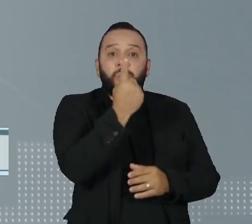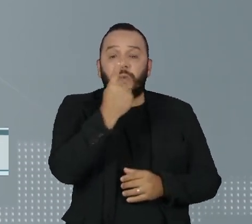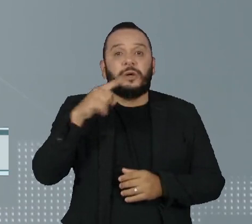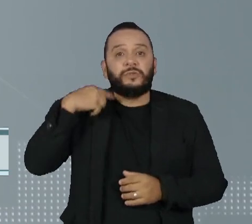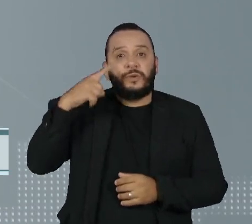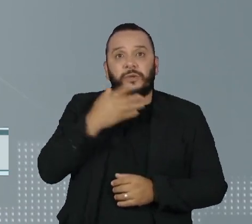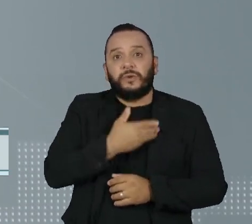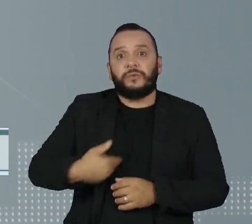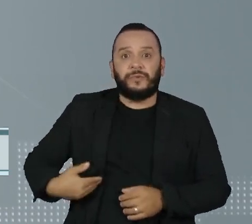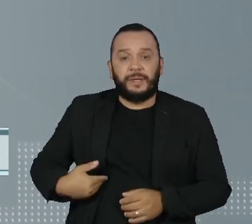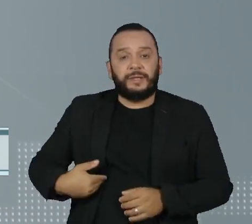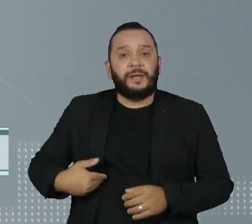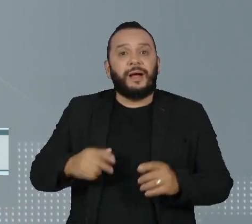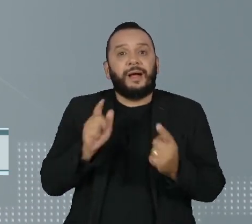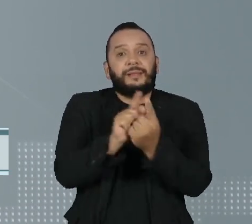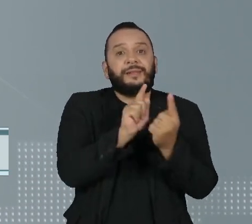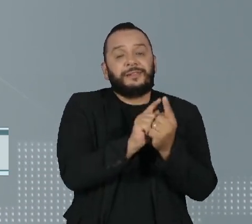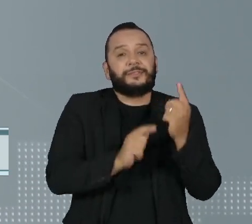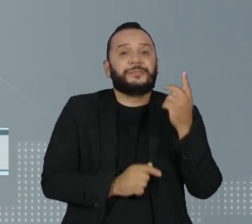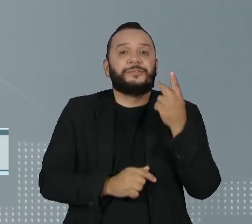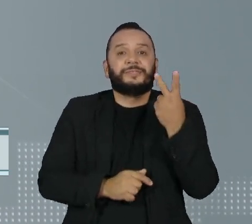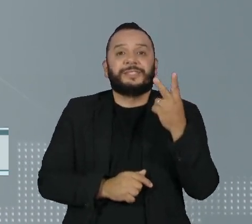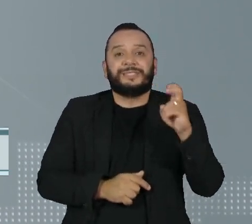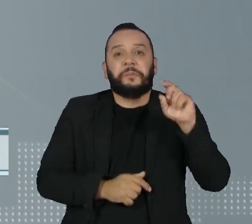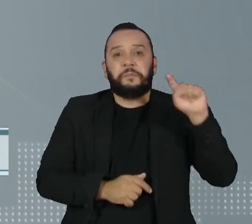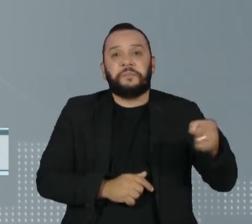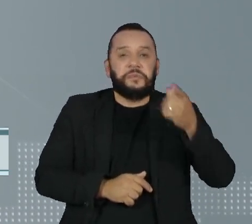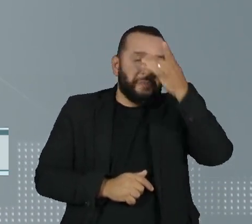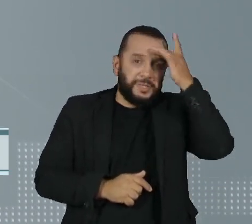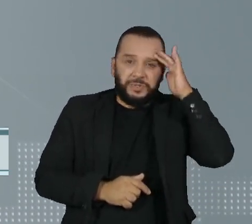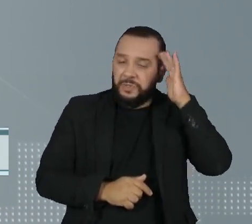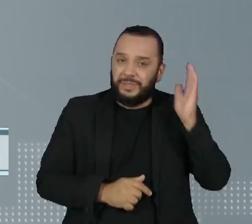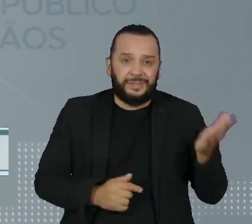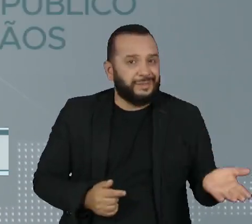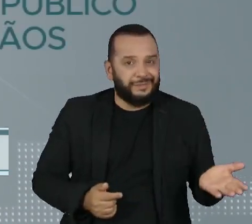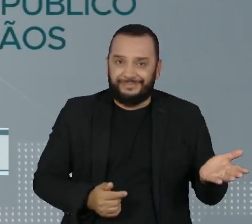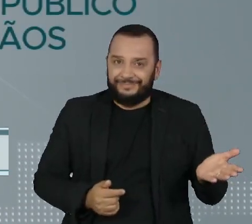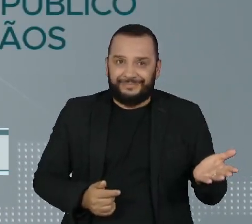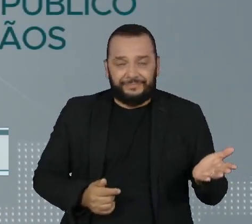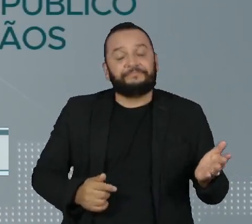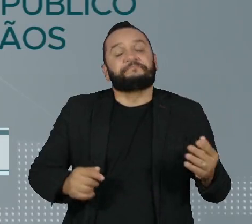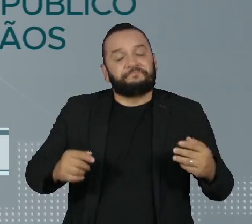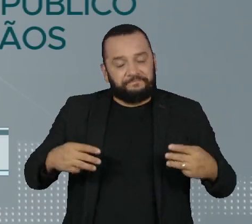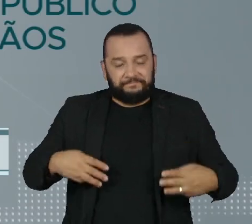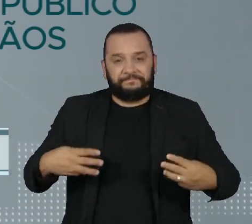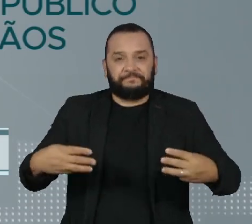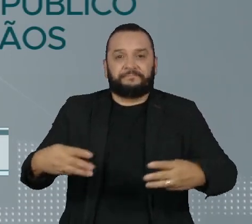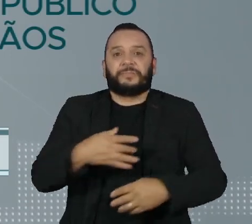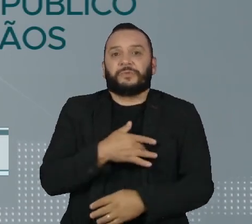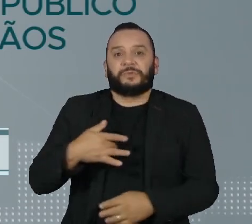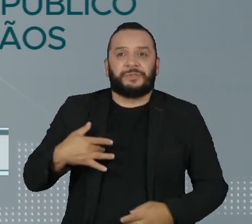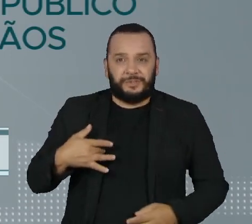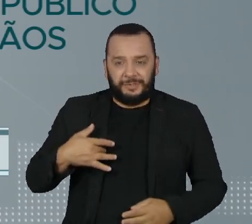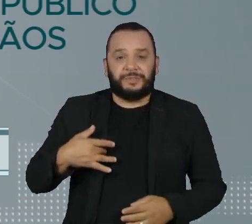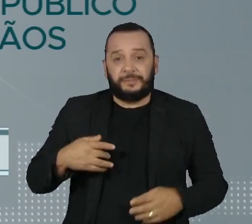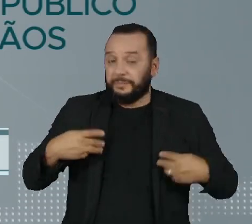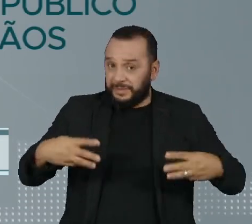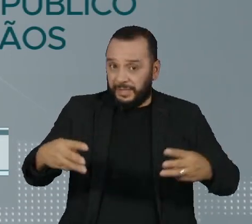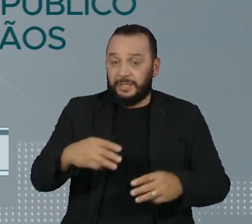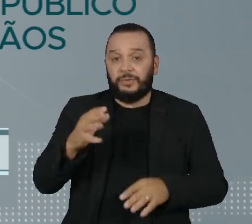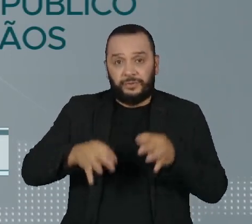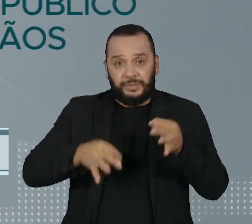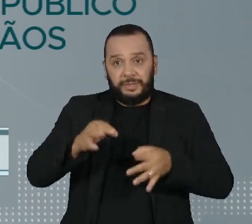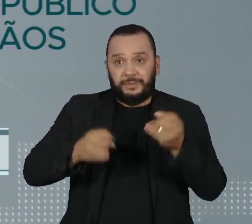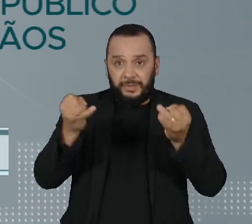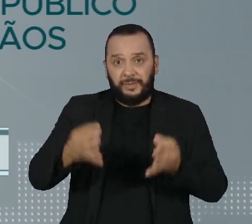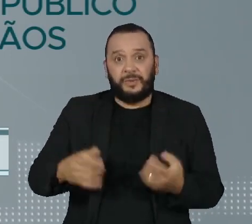25 mil pessoas aptas a receber o serviço. Segundo o Ministério da Justiça, o ideal seria um agente para